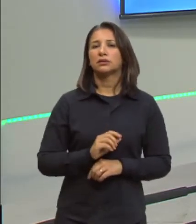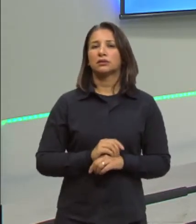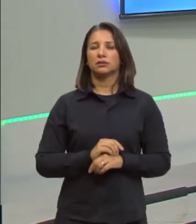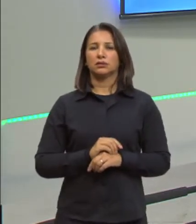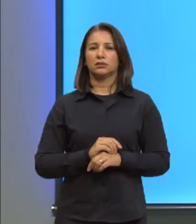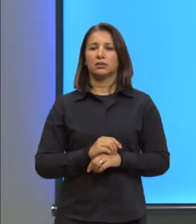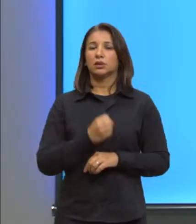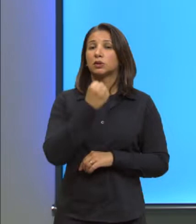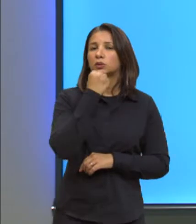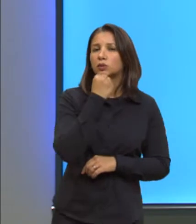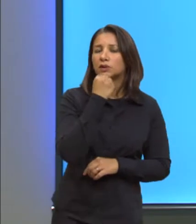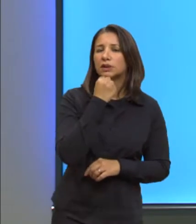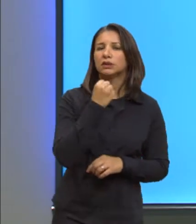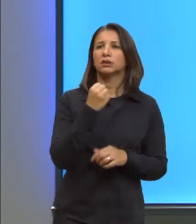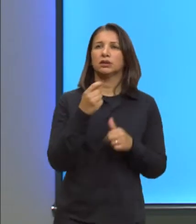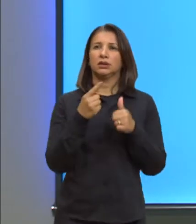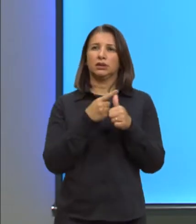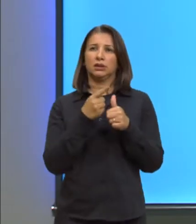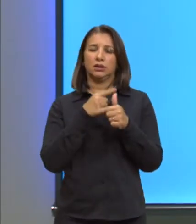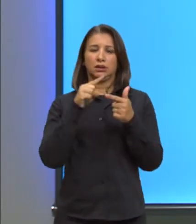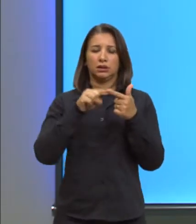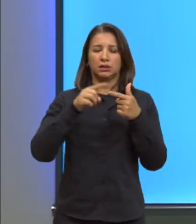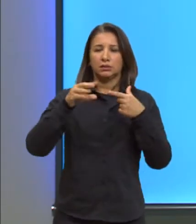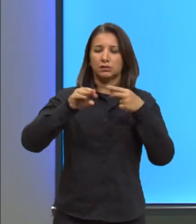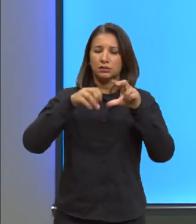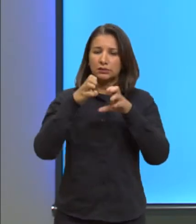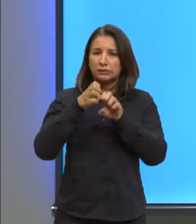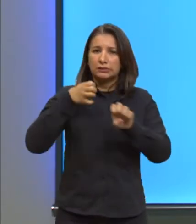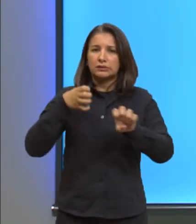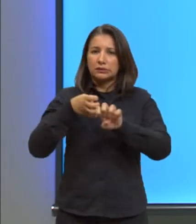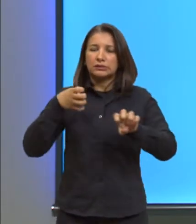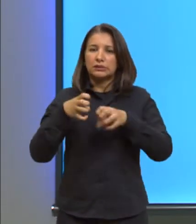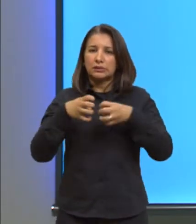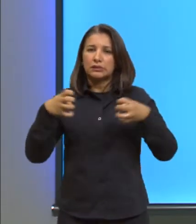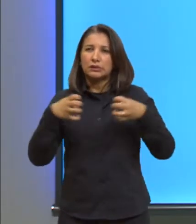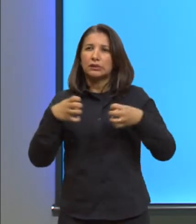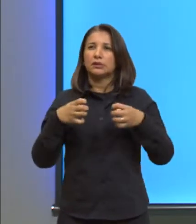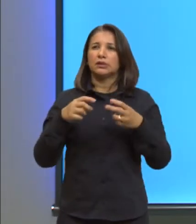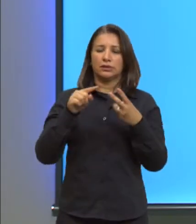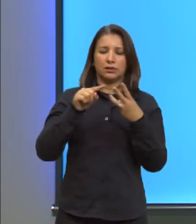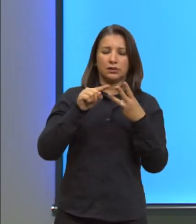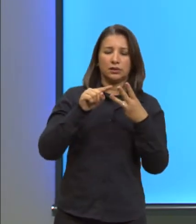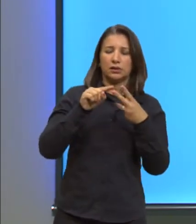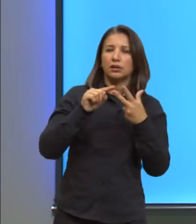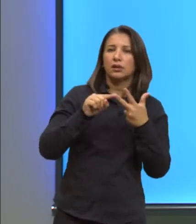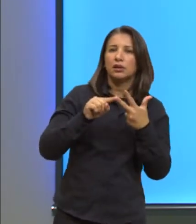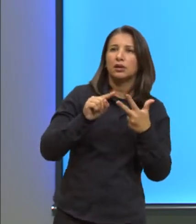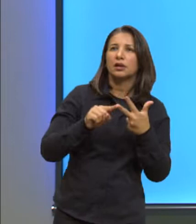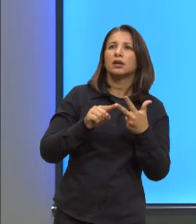Dureza, elasticidade, dilatação térmica,